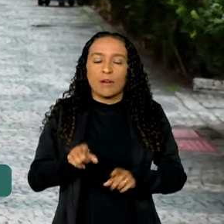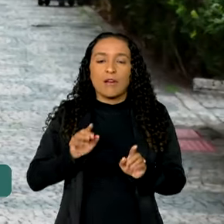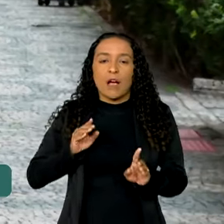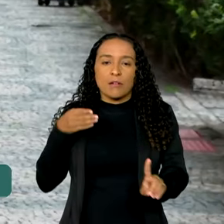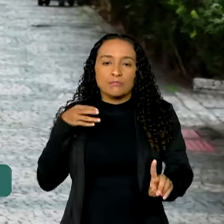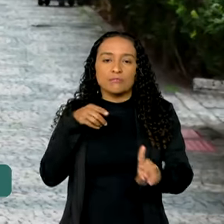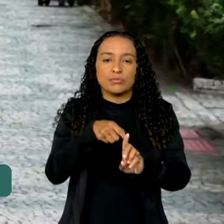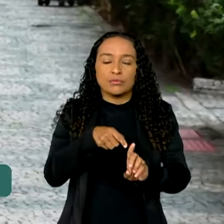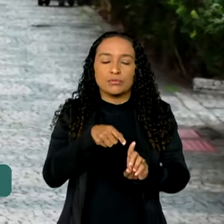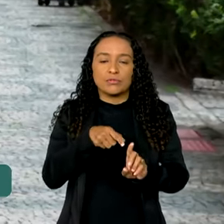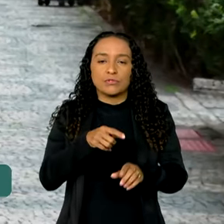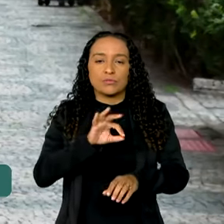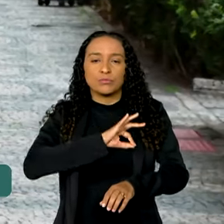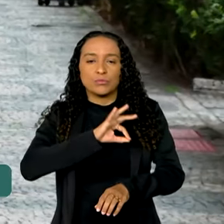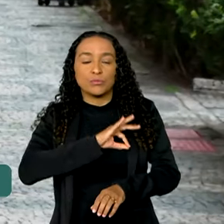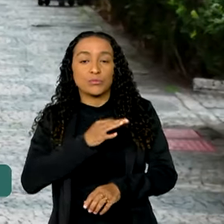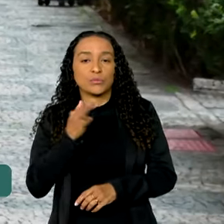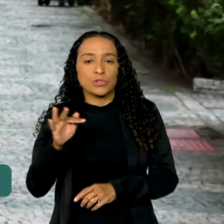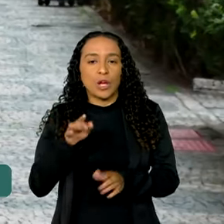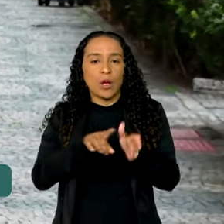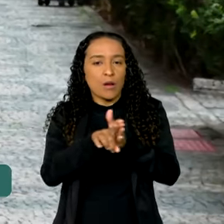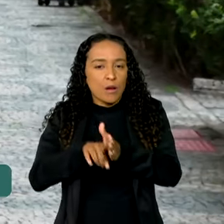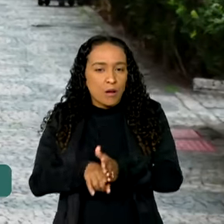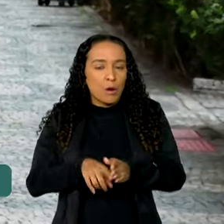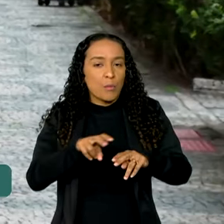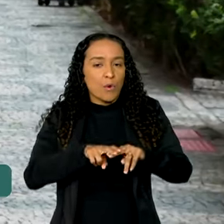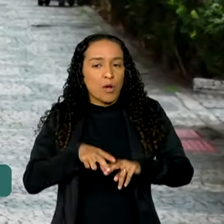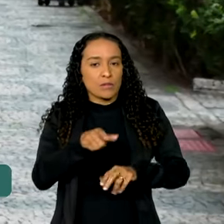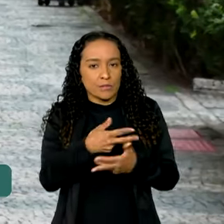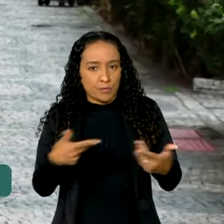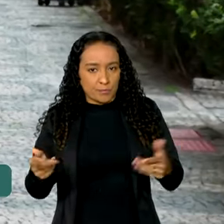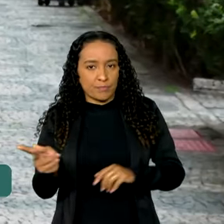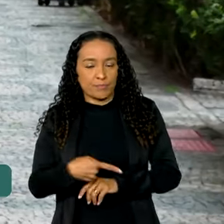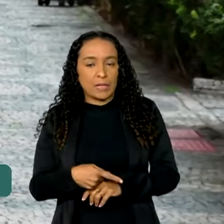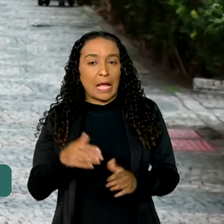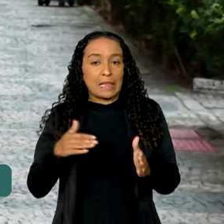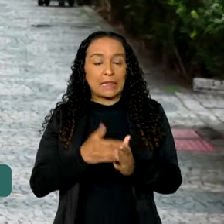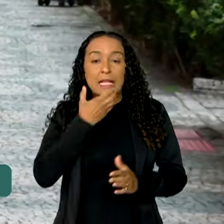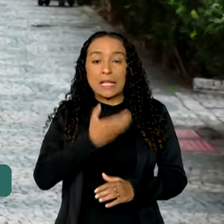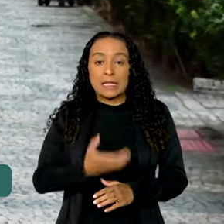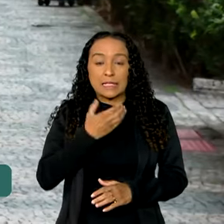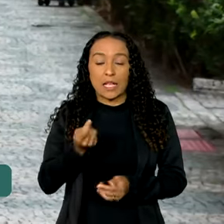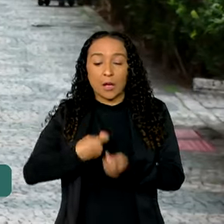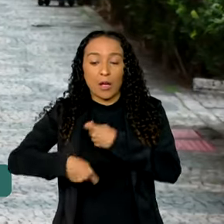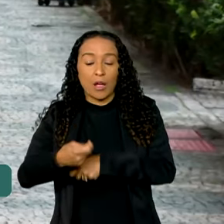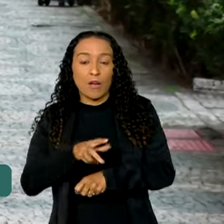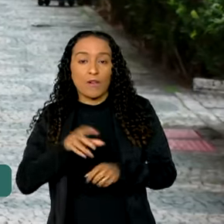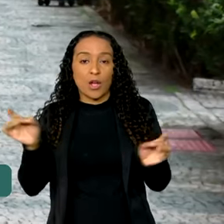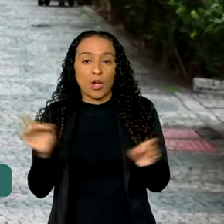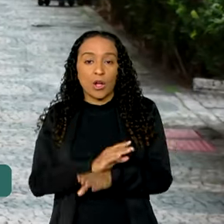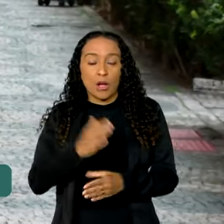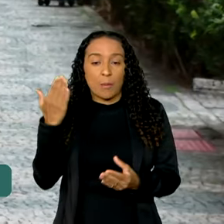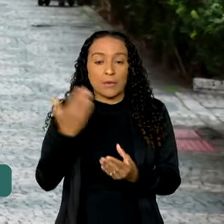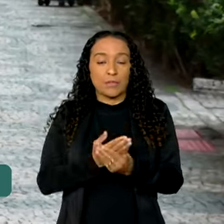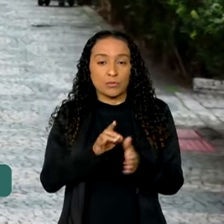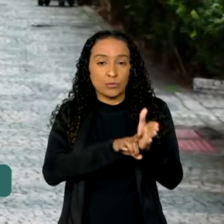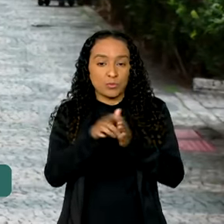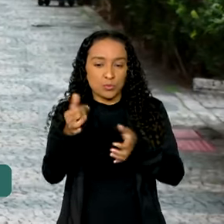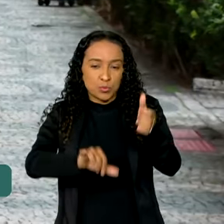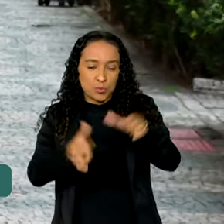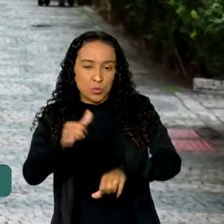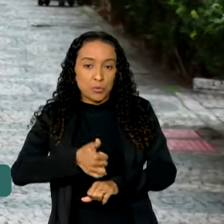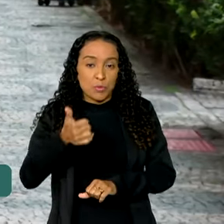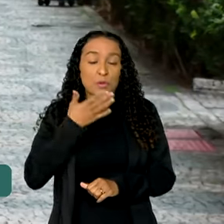operações policiais por conta dessas atividades ilegais. Até dezembro, a Fazenda deve concluir o processo de análise dos